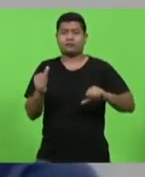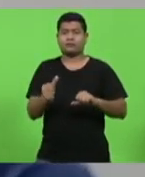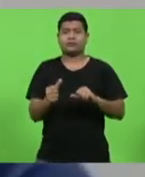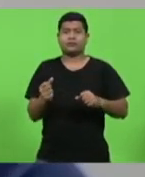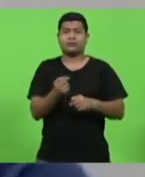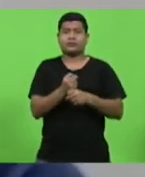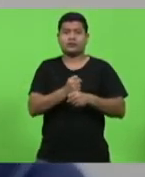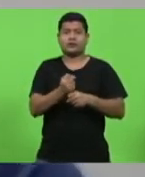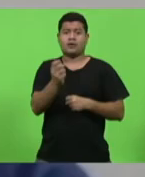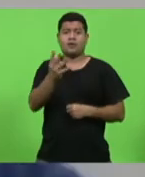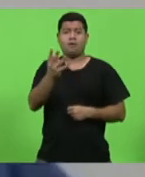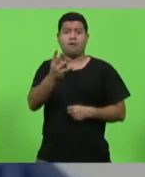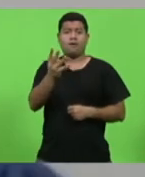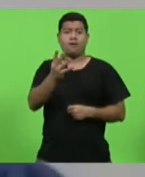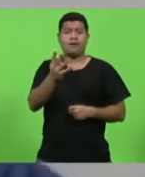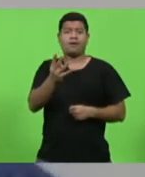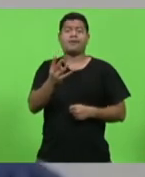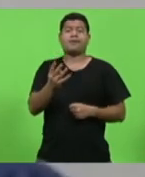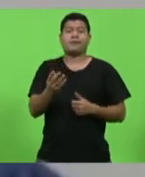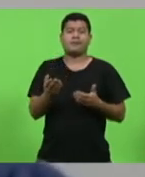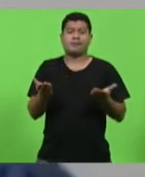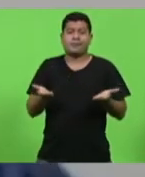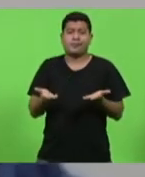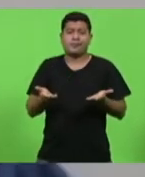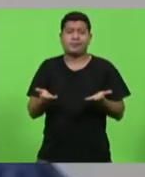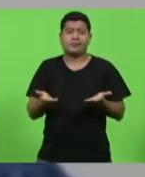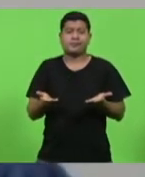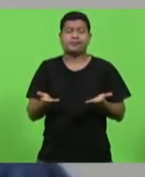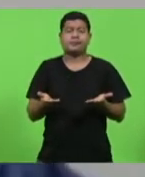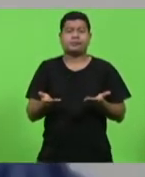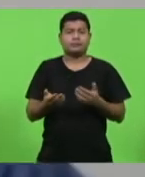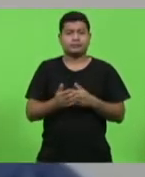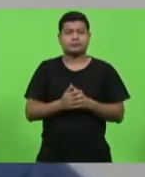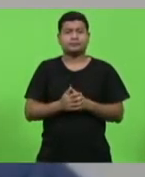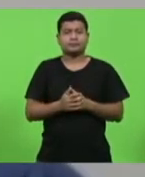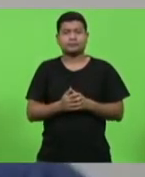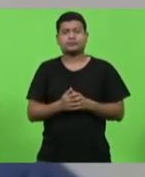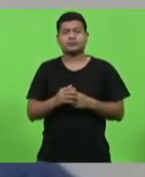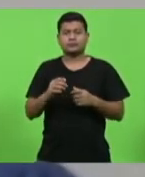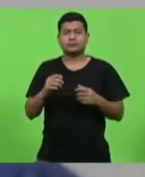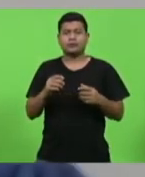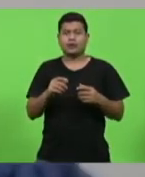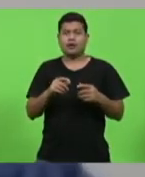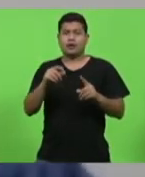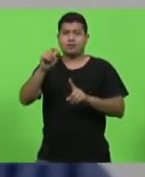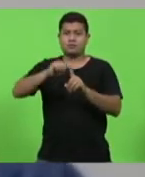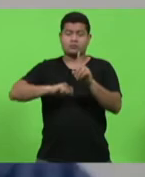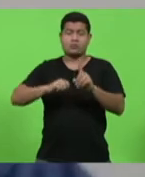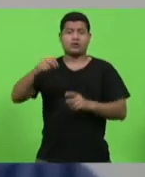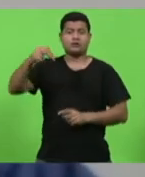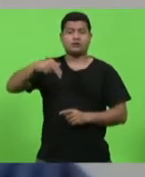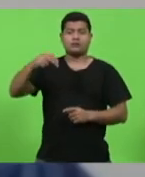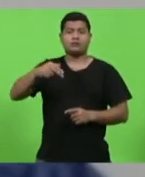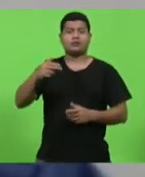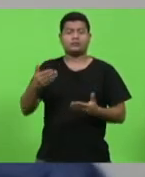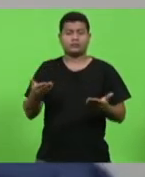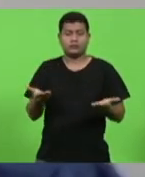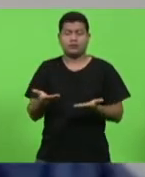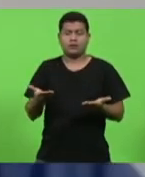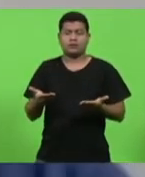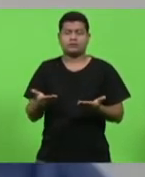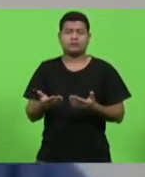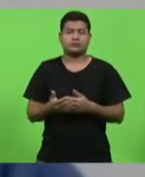anos de vigência agora, no próximo mês de novembro deste ano, e